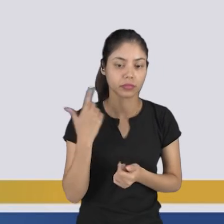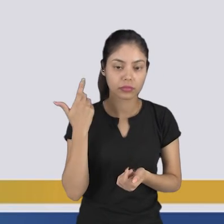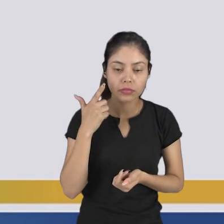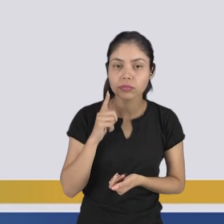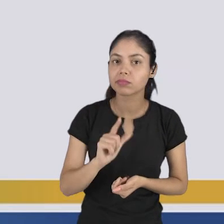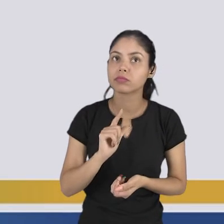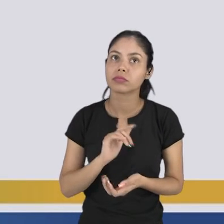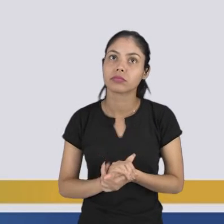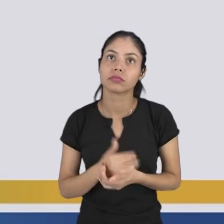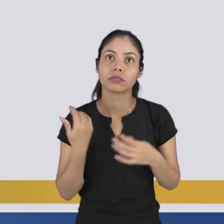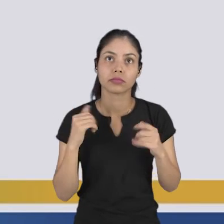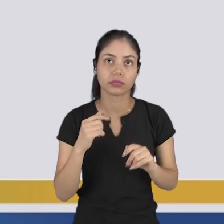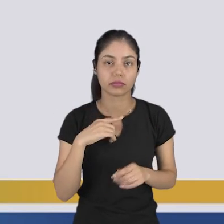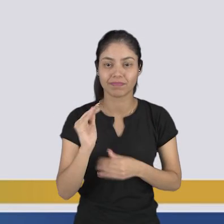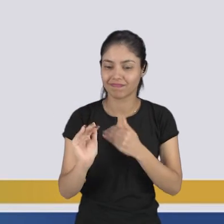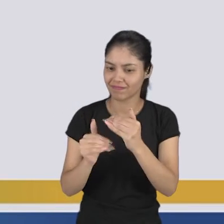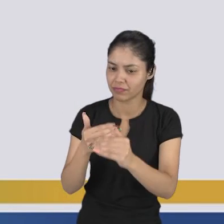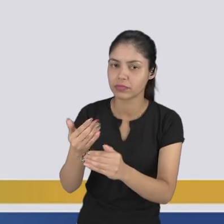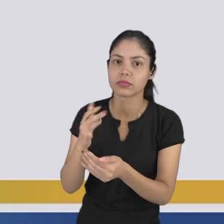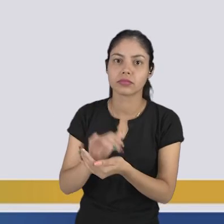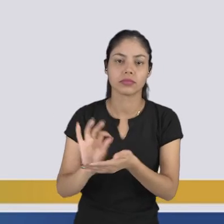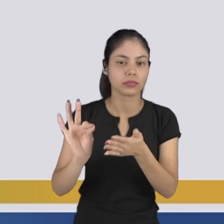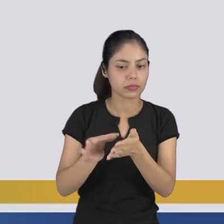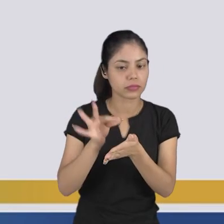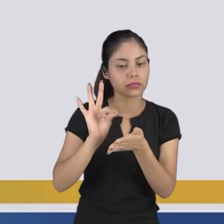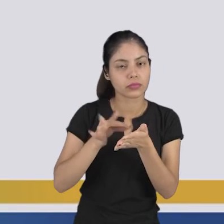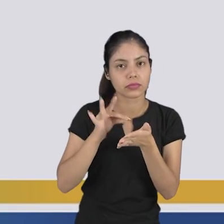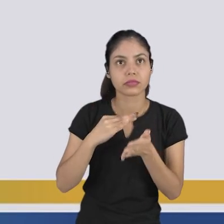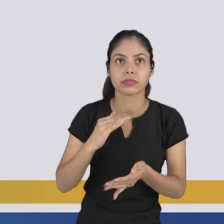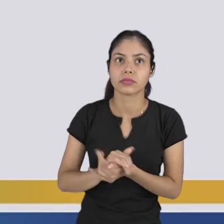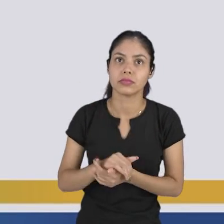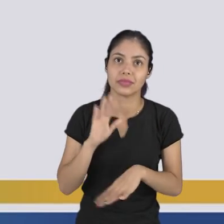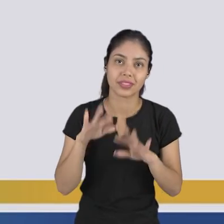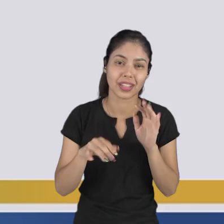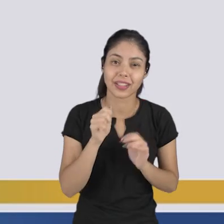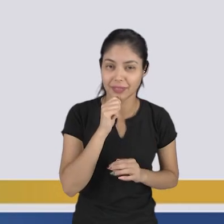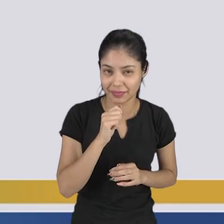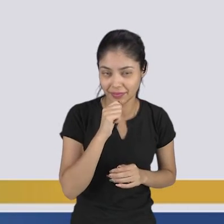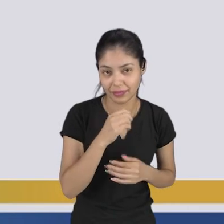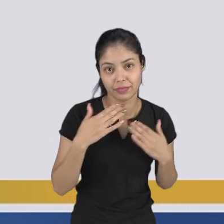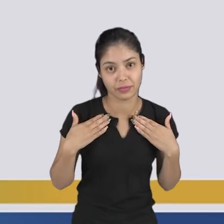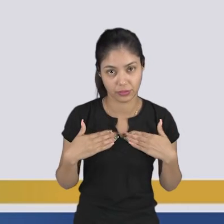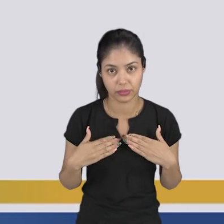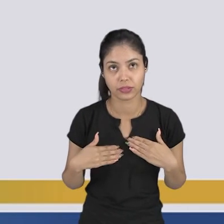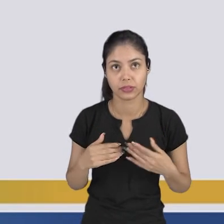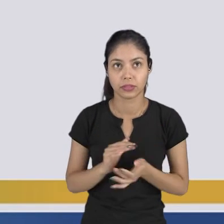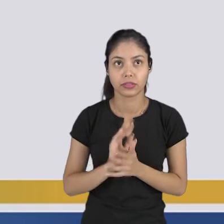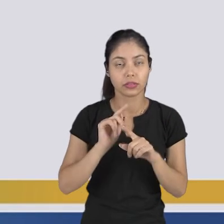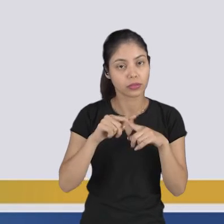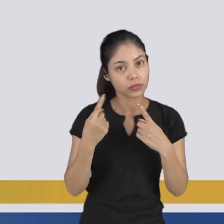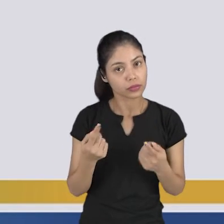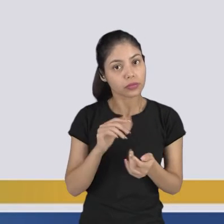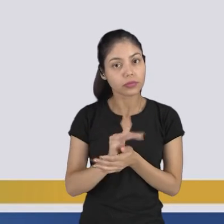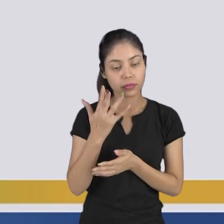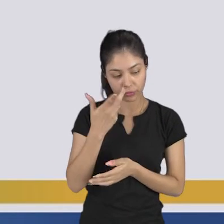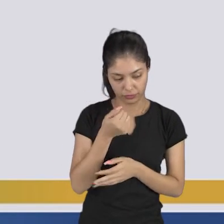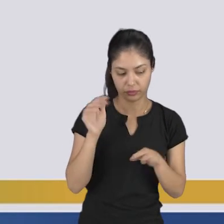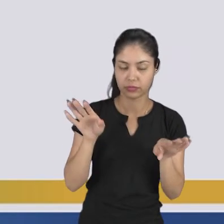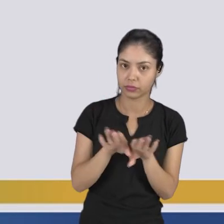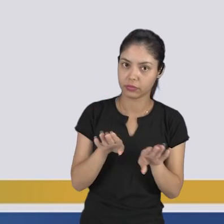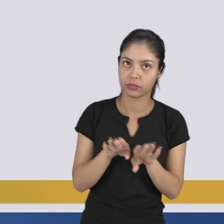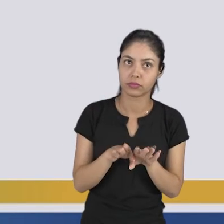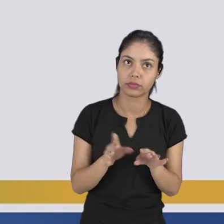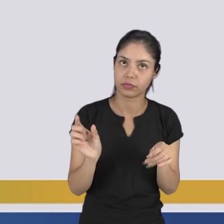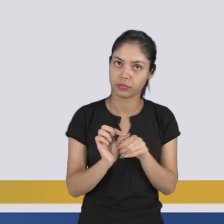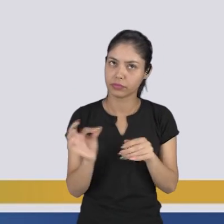tirar a tinta, tem que ser um processo cirúrgico e as marcas às vezes ficam no corpo. Mas é bonito também quando ela é